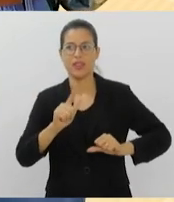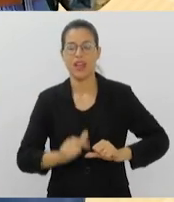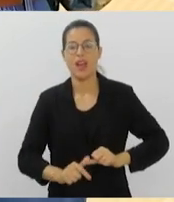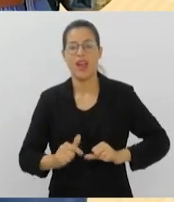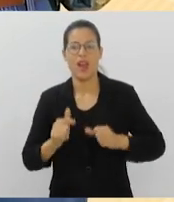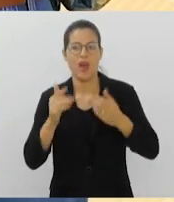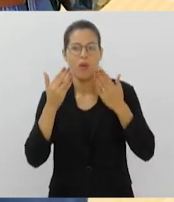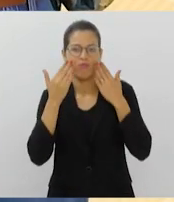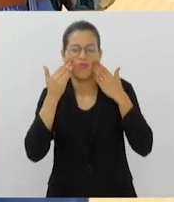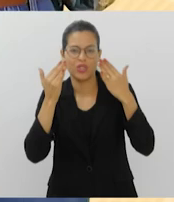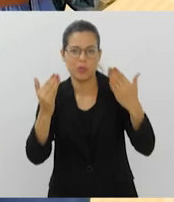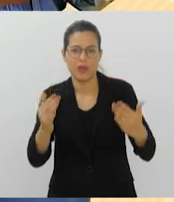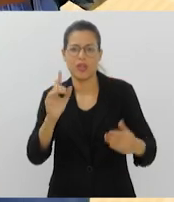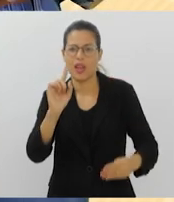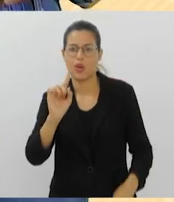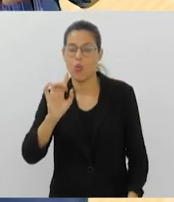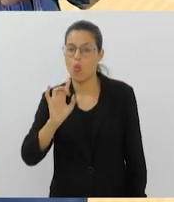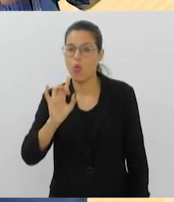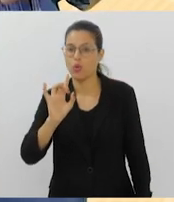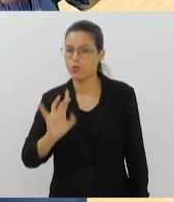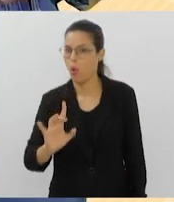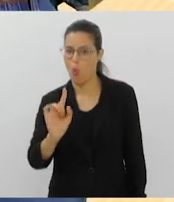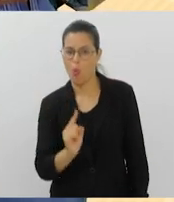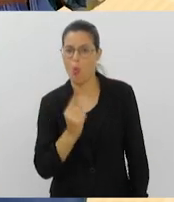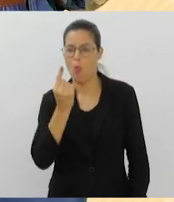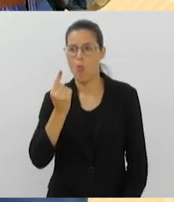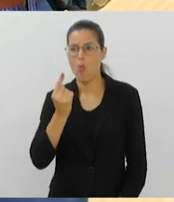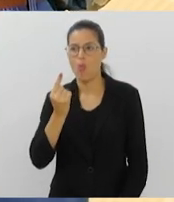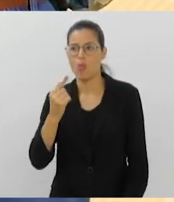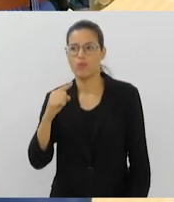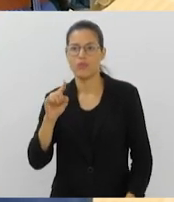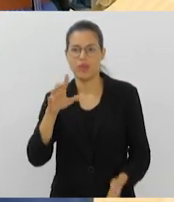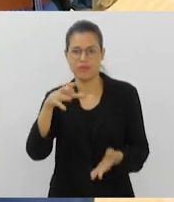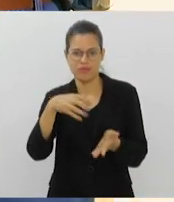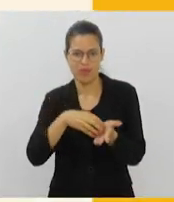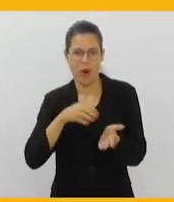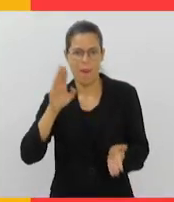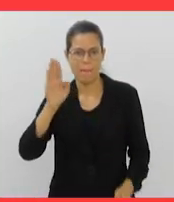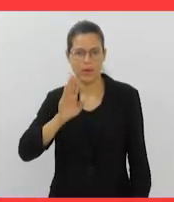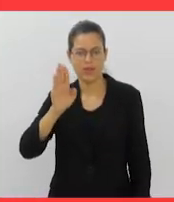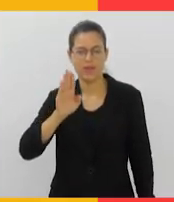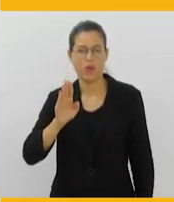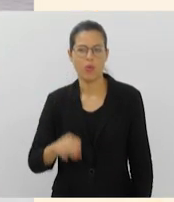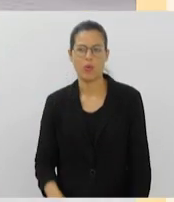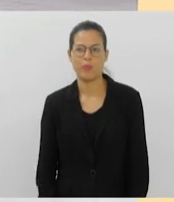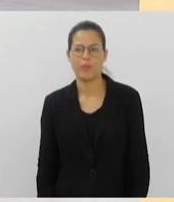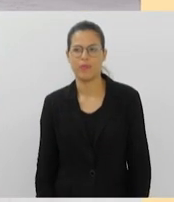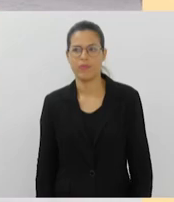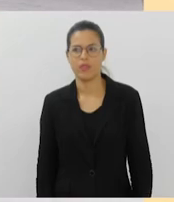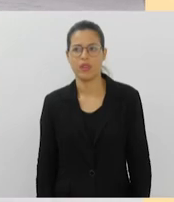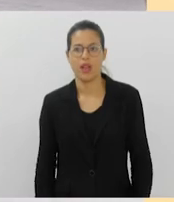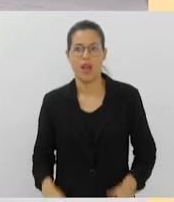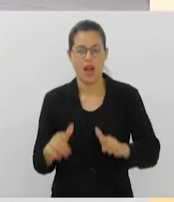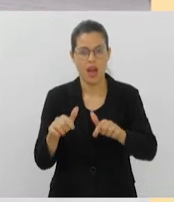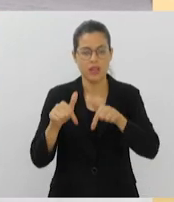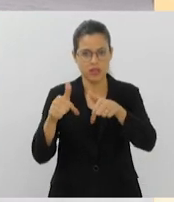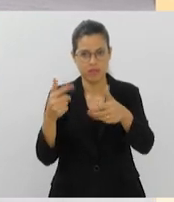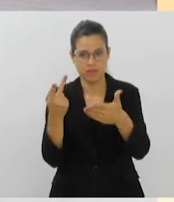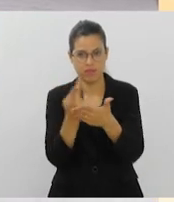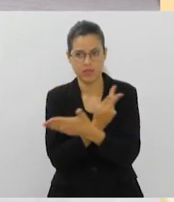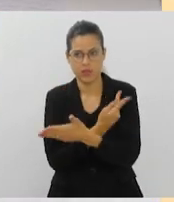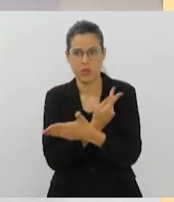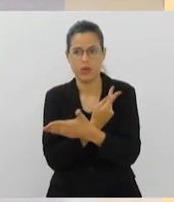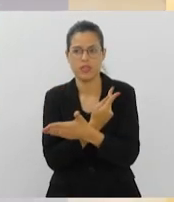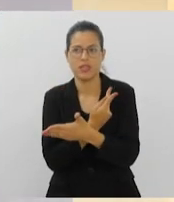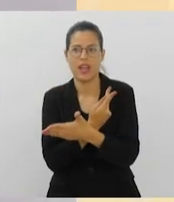espetáculo Um Só, que está em cartaz no estúdio Filmin, em Botafogo. A ação acontece em um